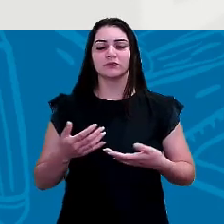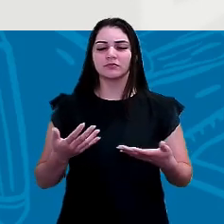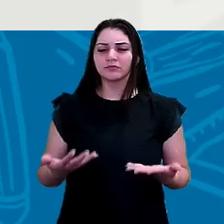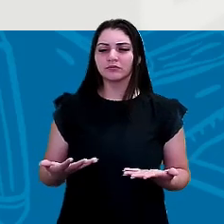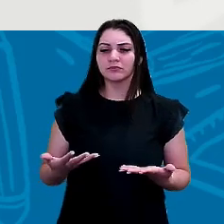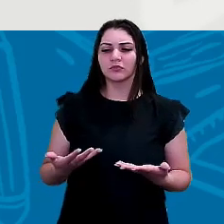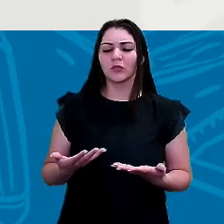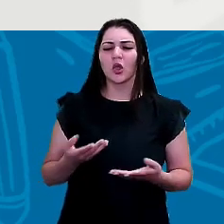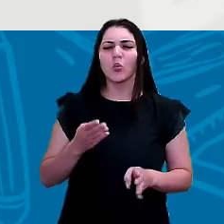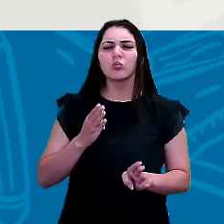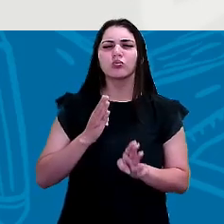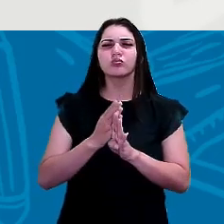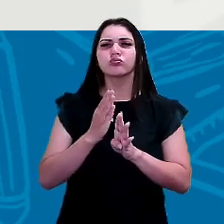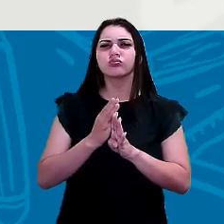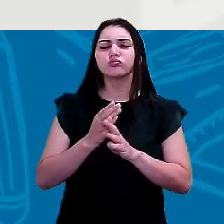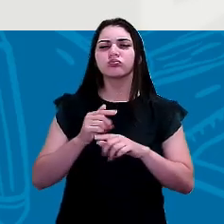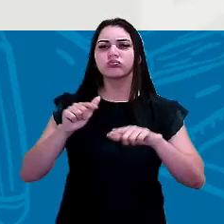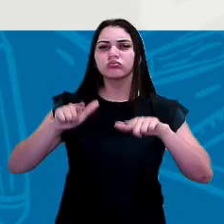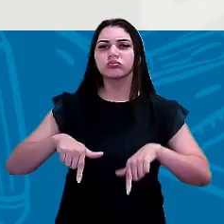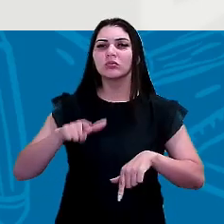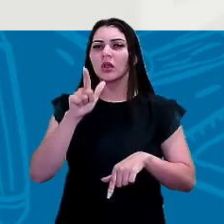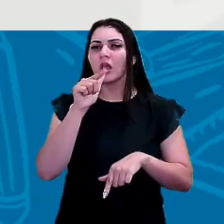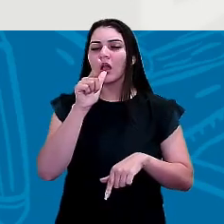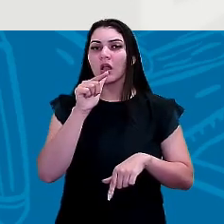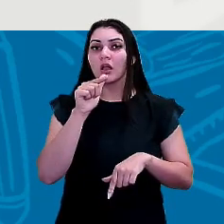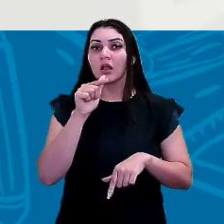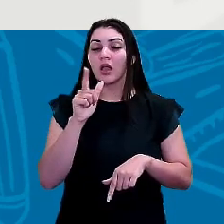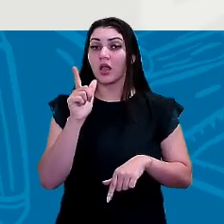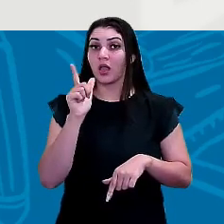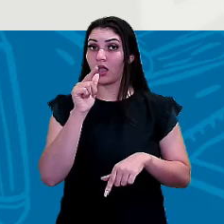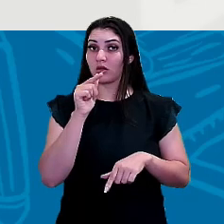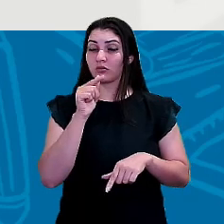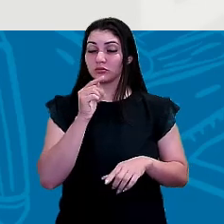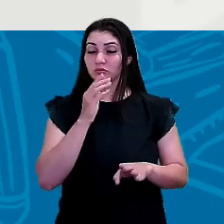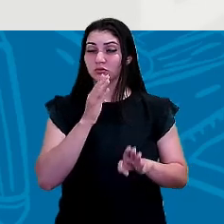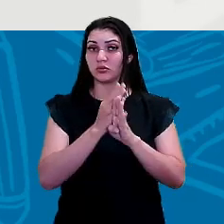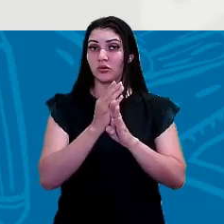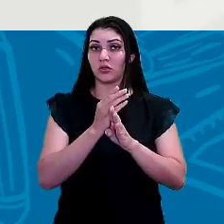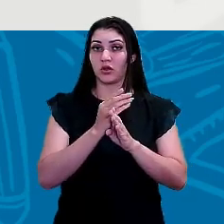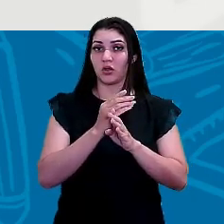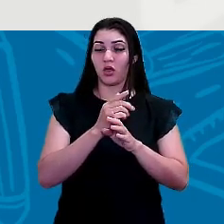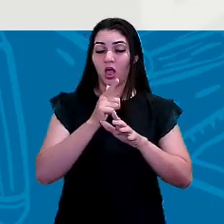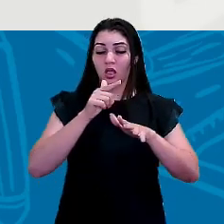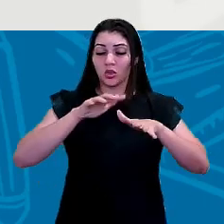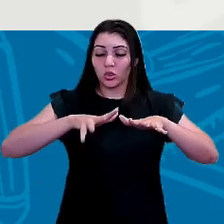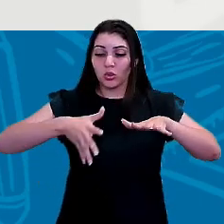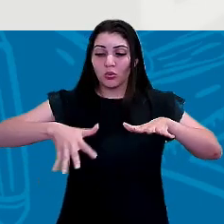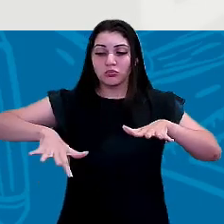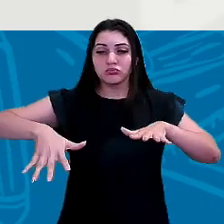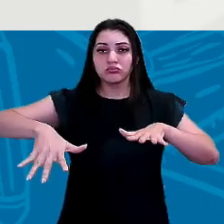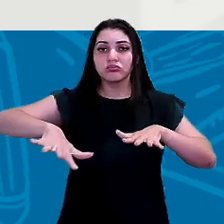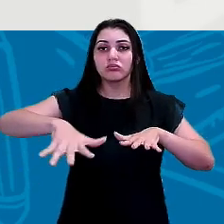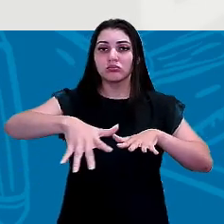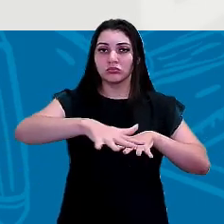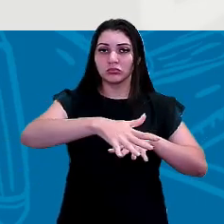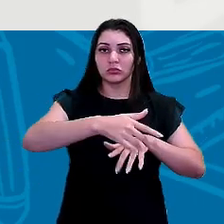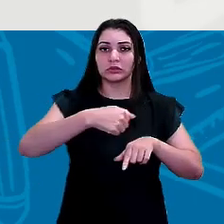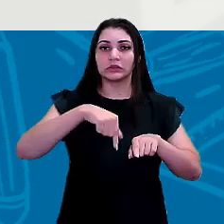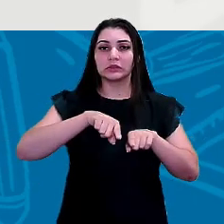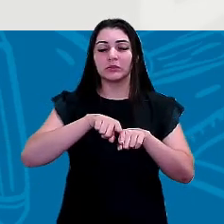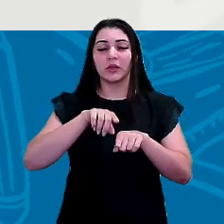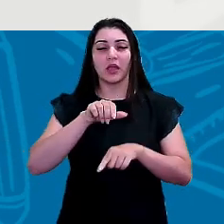Onde encontramos água? A água nós encontramos nos oceanos e calotas polares, na